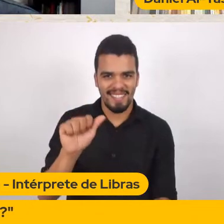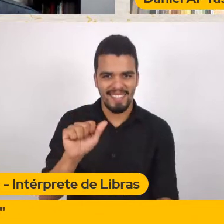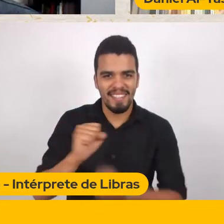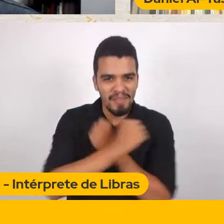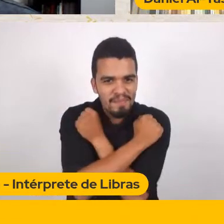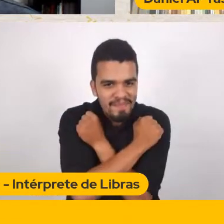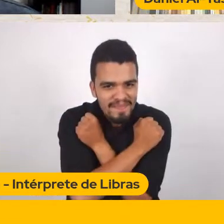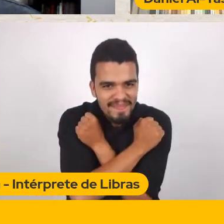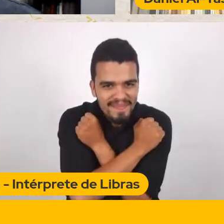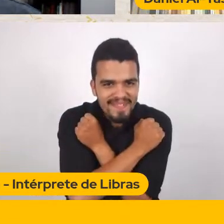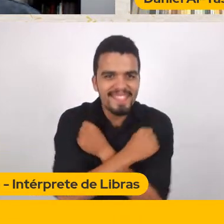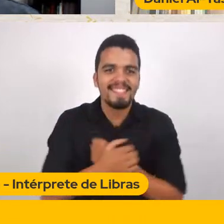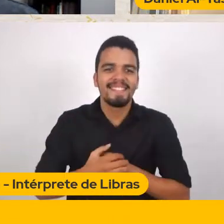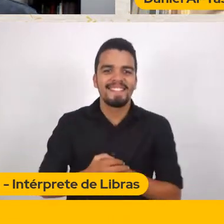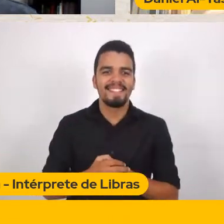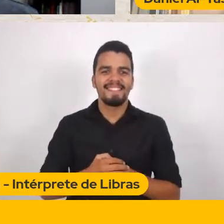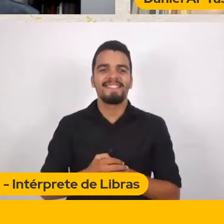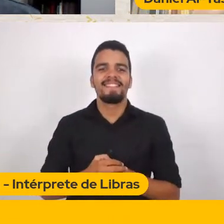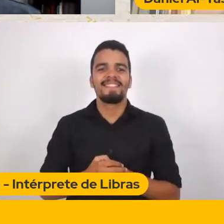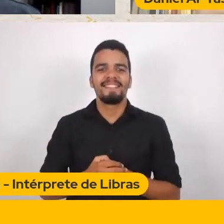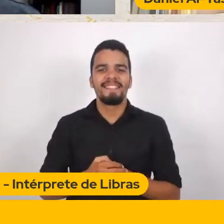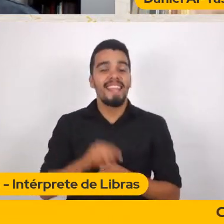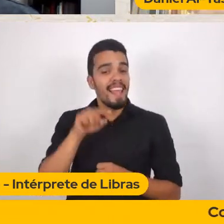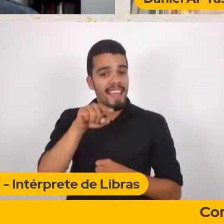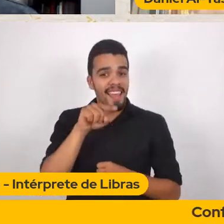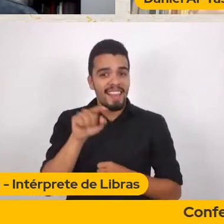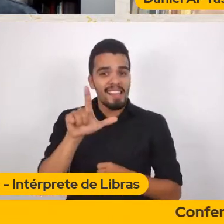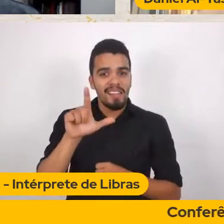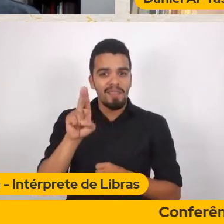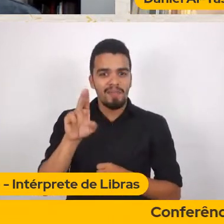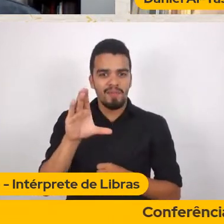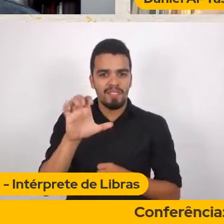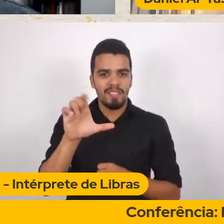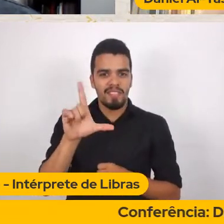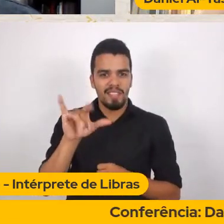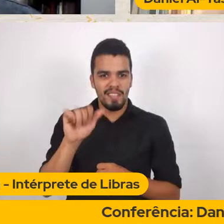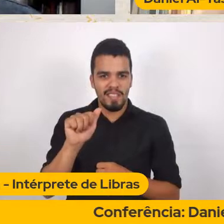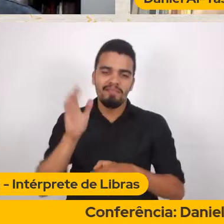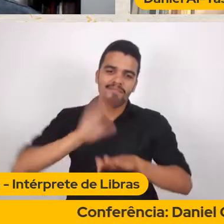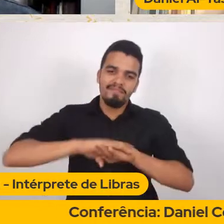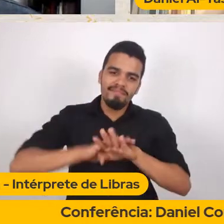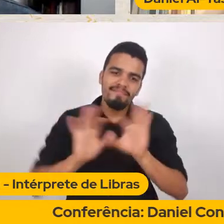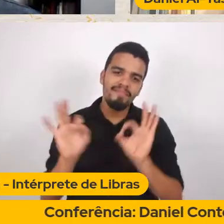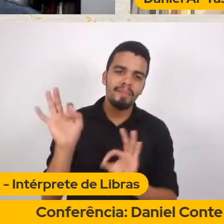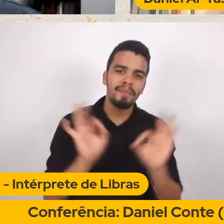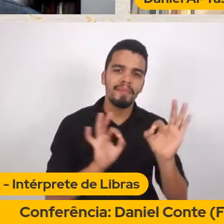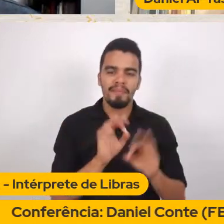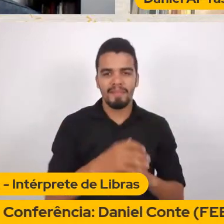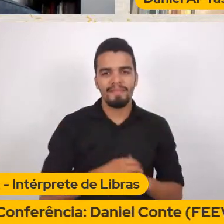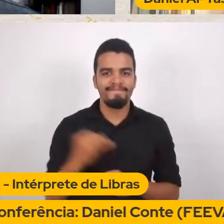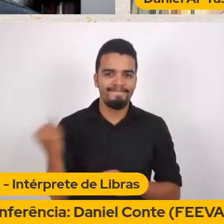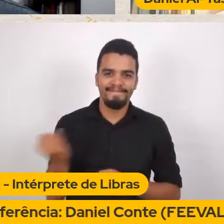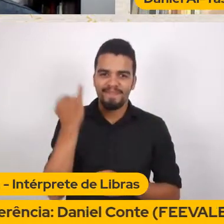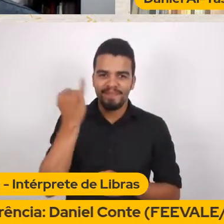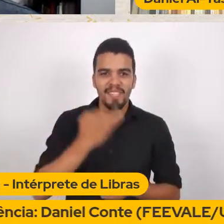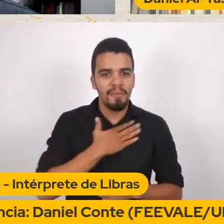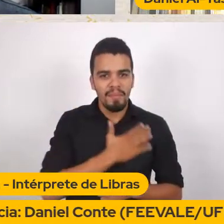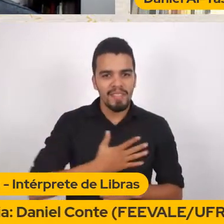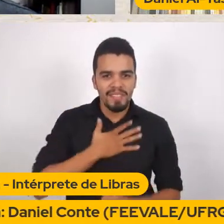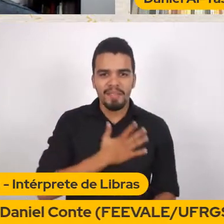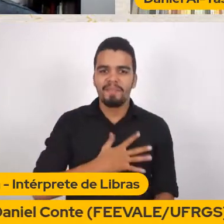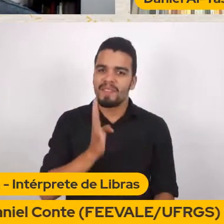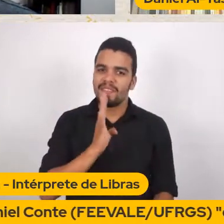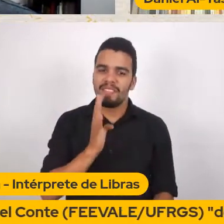ela Lucélia está nos bastidores Organizando outras questões Isso importante É importante Prazer te conhecer Muito obrigado Pelo